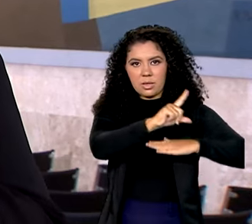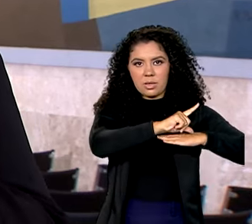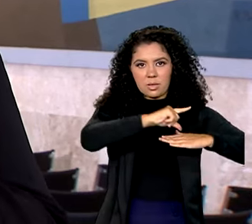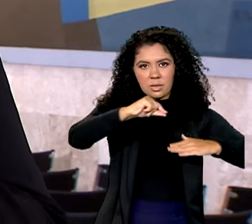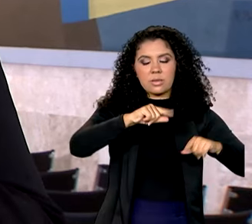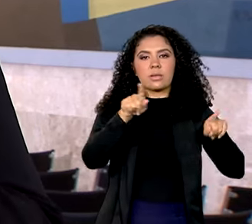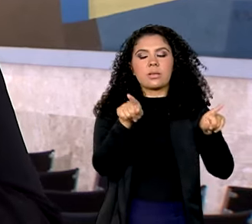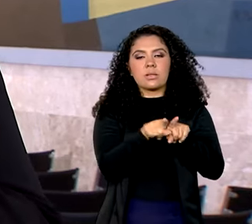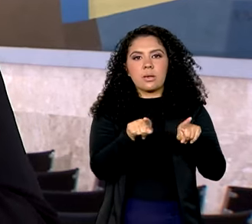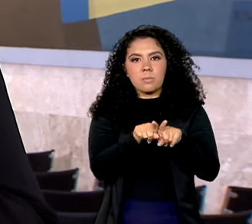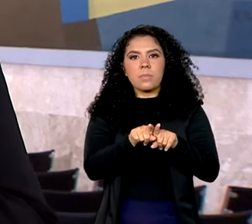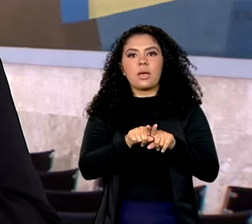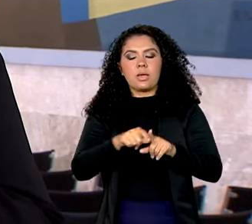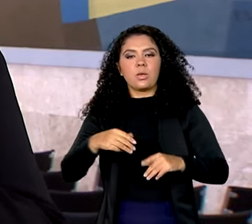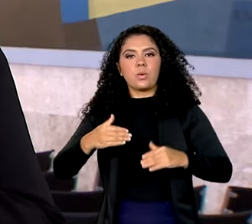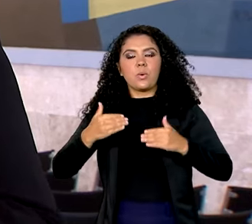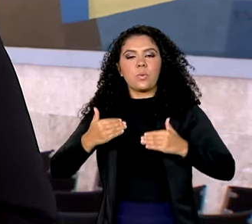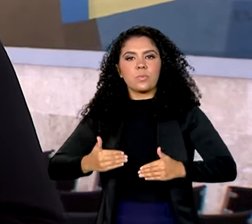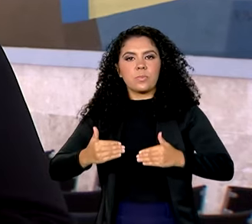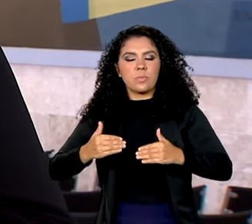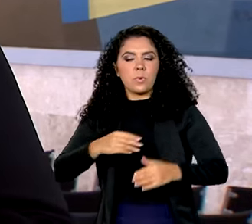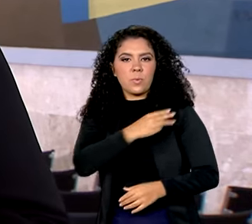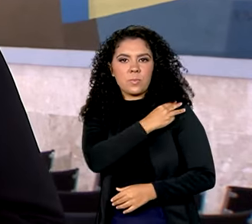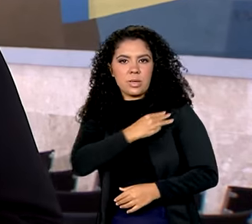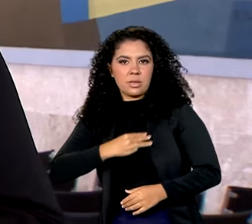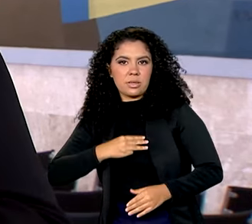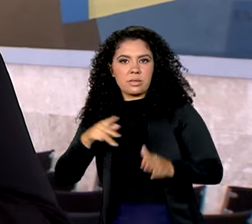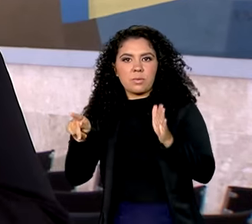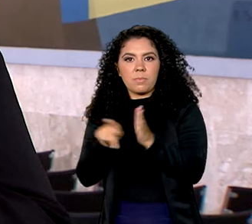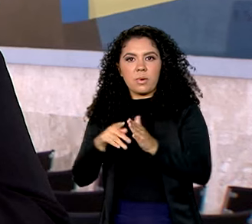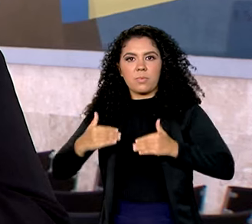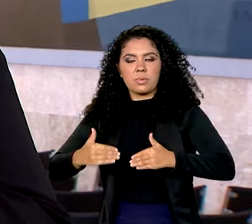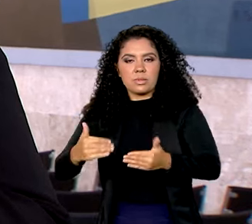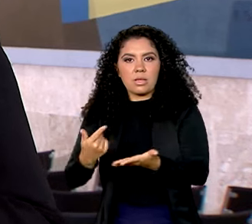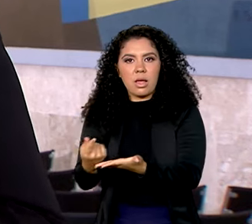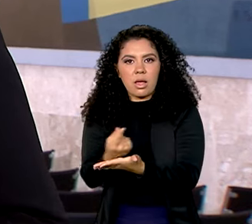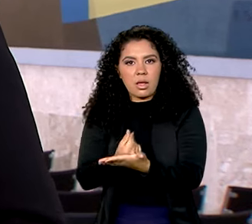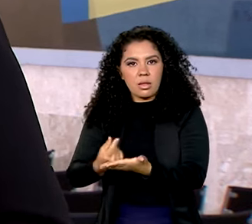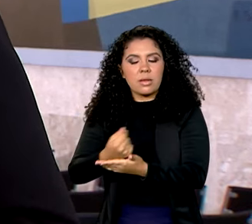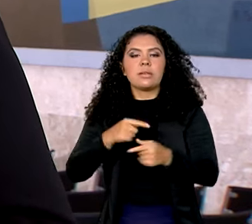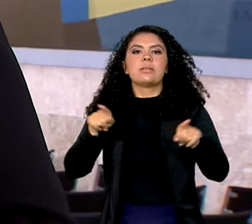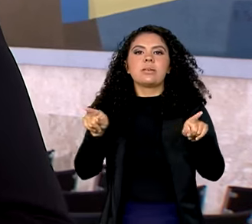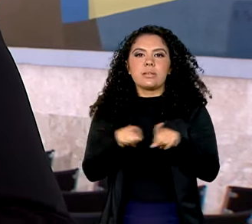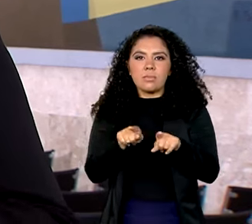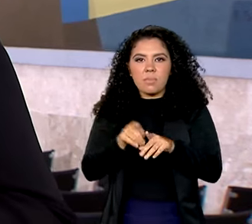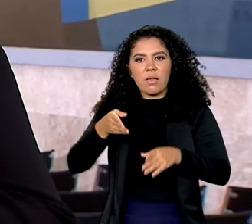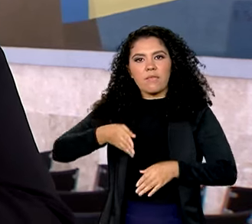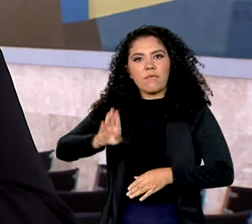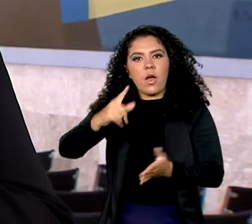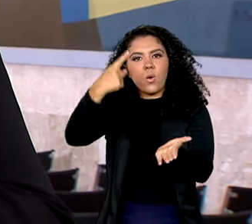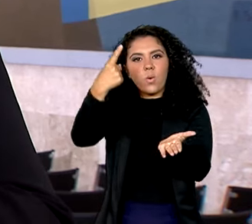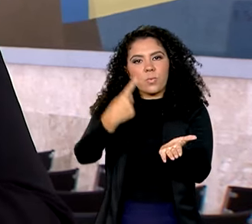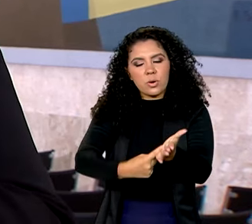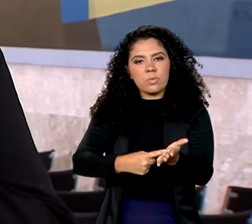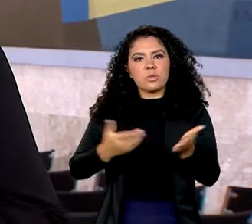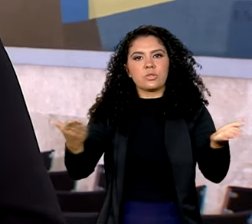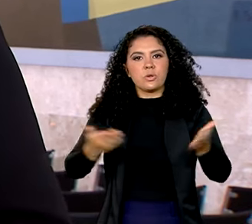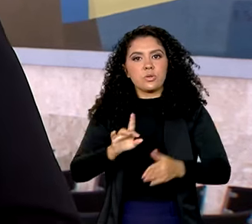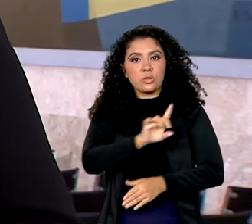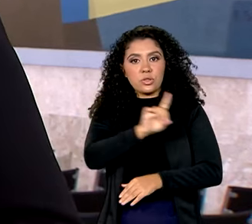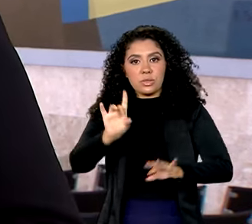Fazenda, é o Dário Durigam. Depois, ele segue para a cerimônia do Dia do Exército, que também é comemorado hoje, dia 19 de abril.